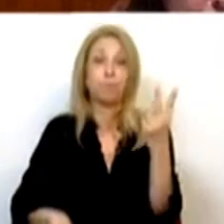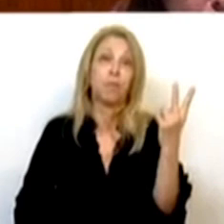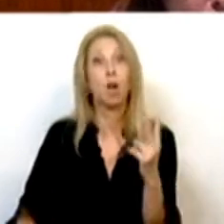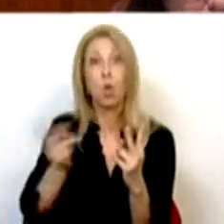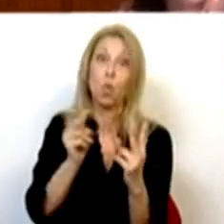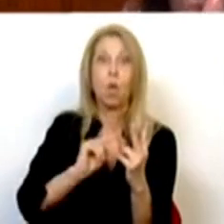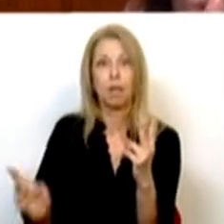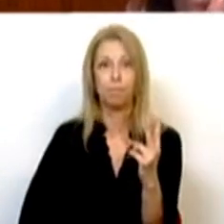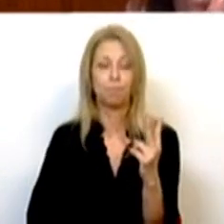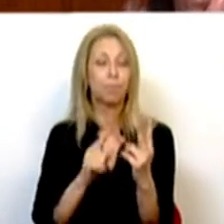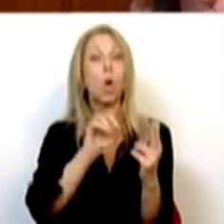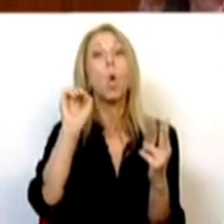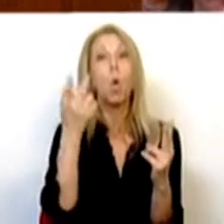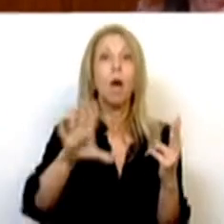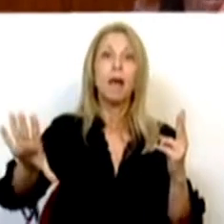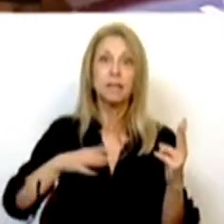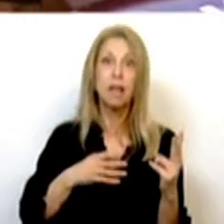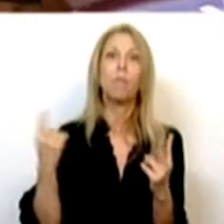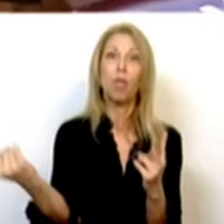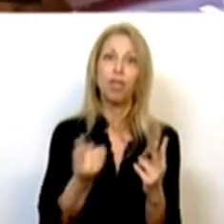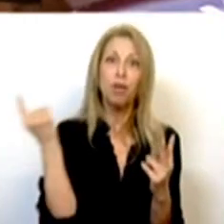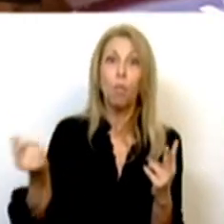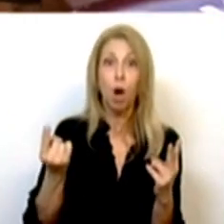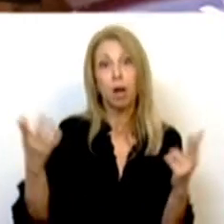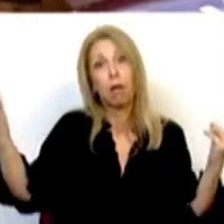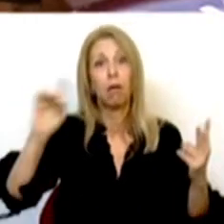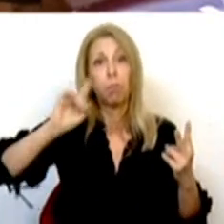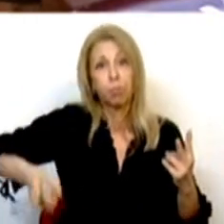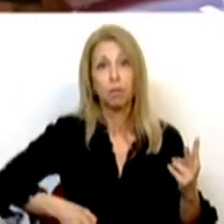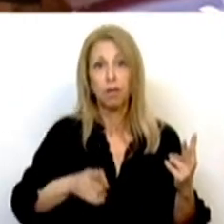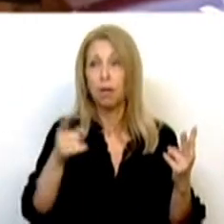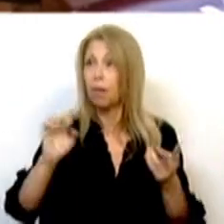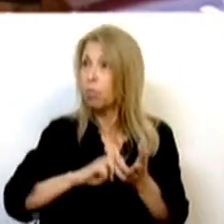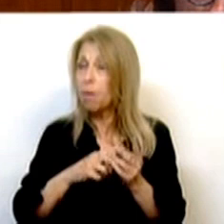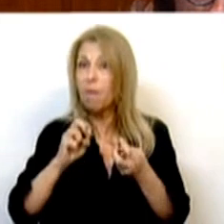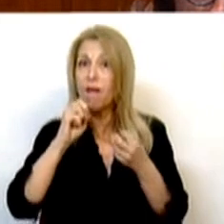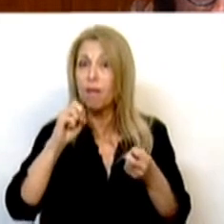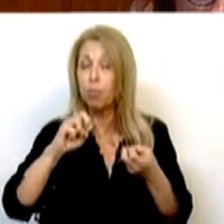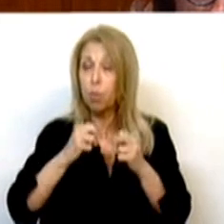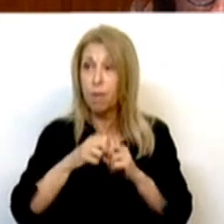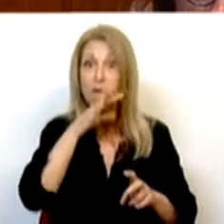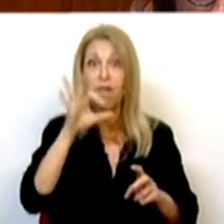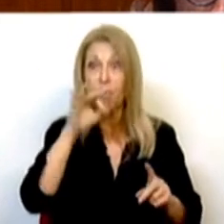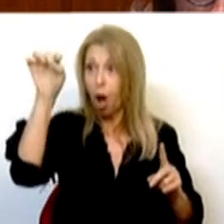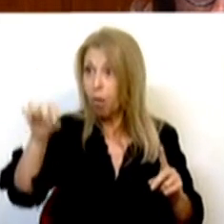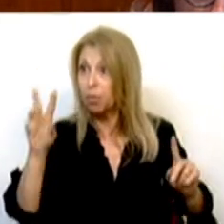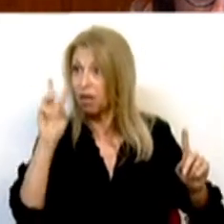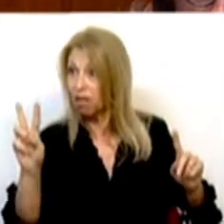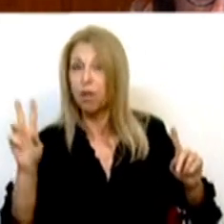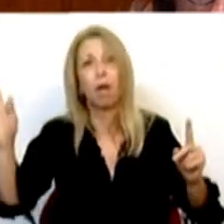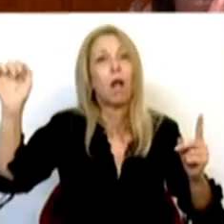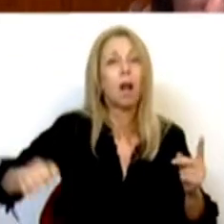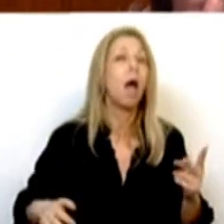que demora e não ligamos ao problema das famílias no imediato, ou então trabalhamos em